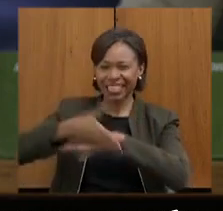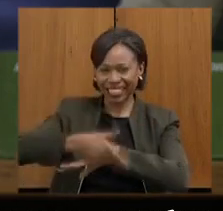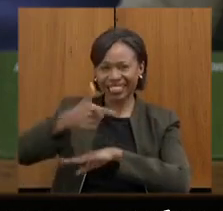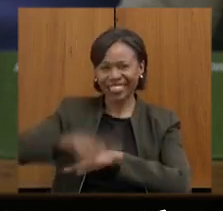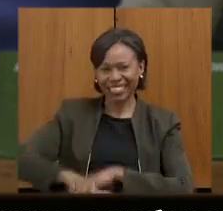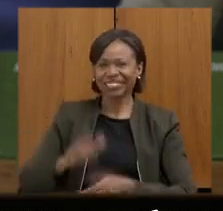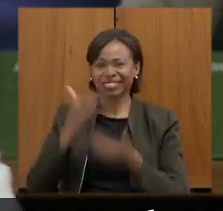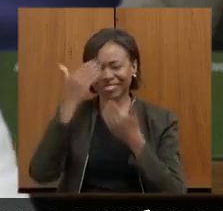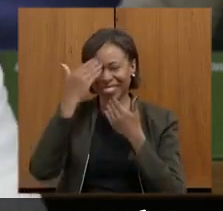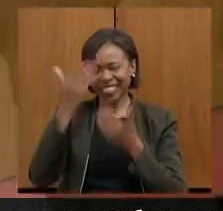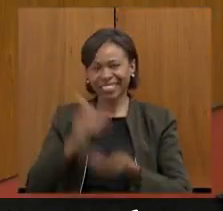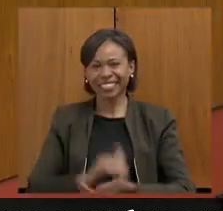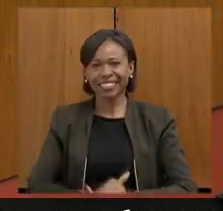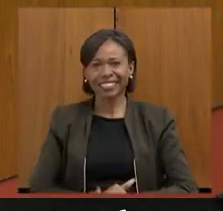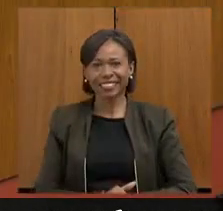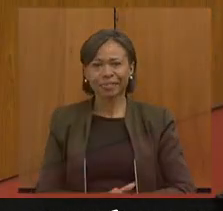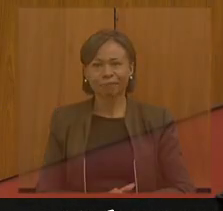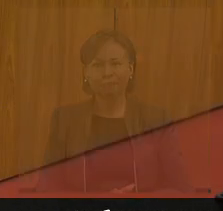disposição. Obrigada.